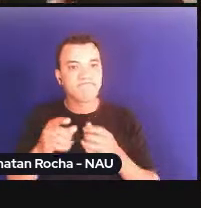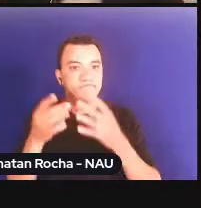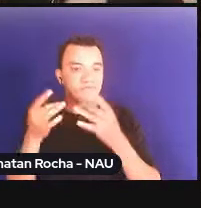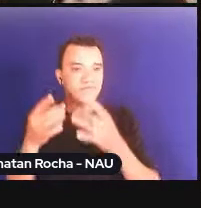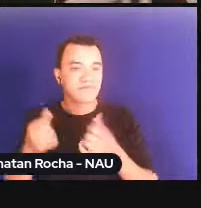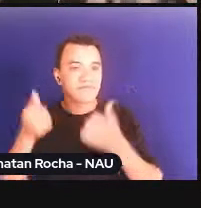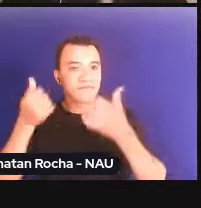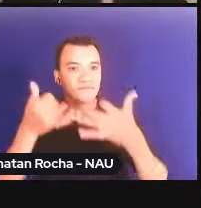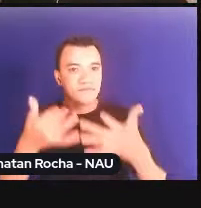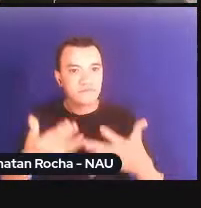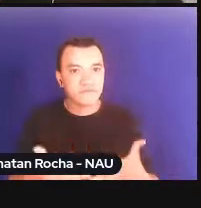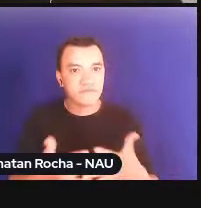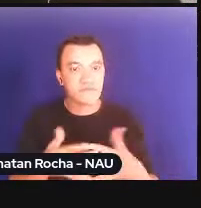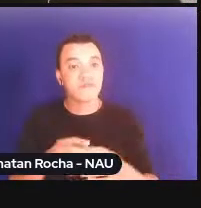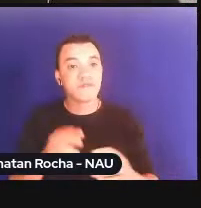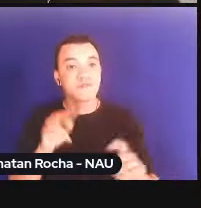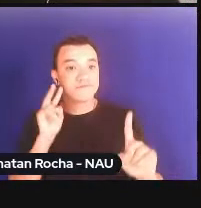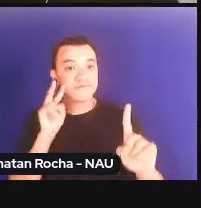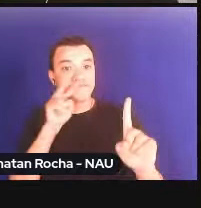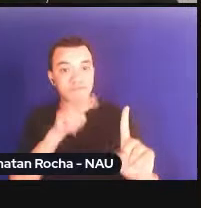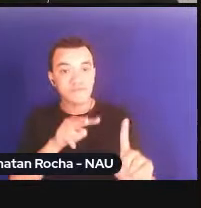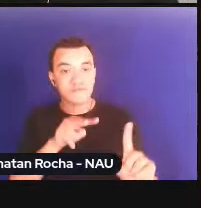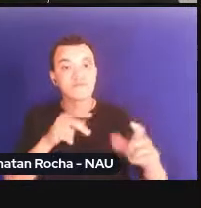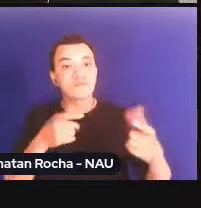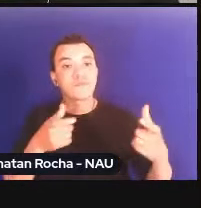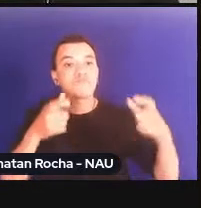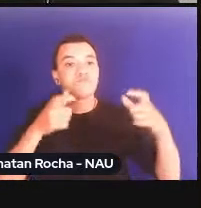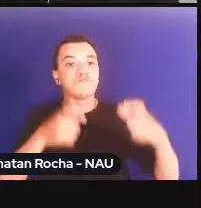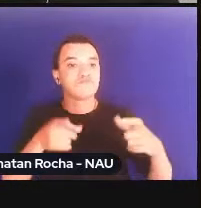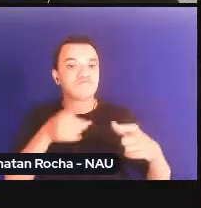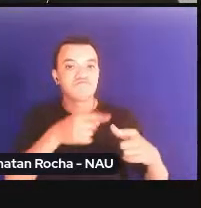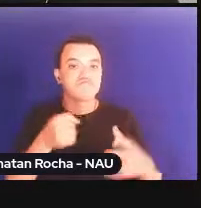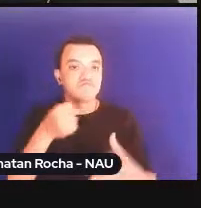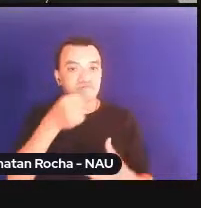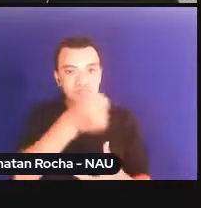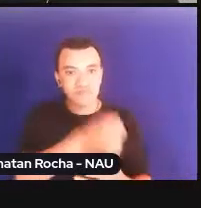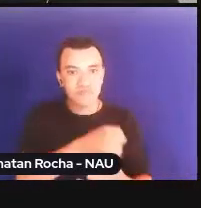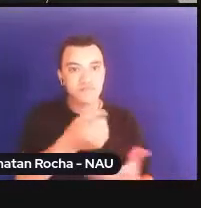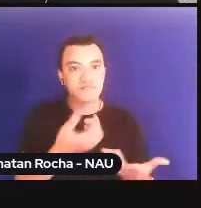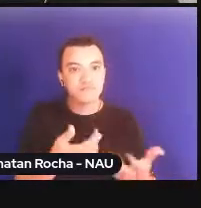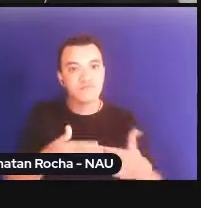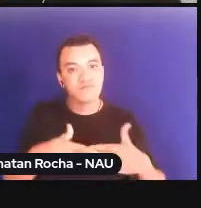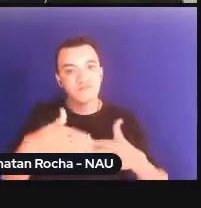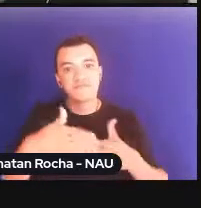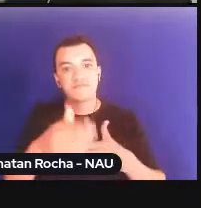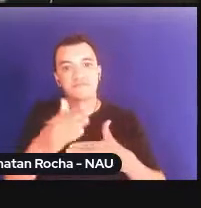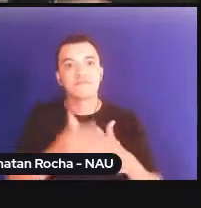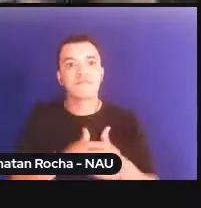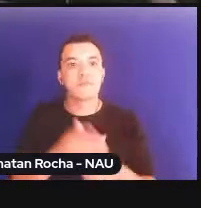vislumbrar que lugar é esse que nós estamos ocupando, para, então, disso também conseguir falar. Bem,